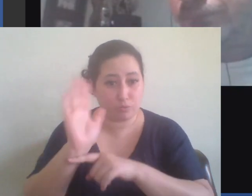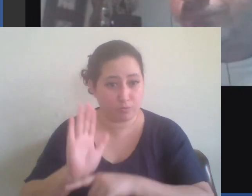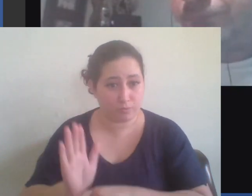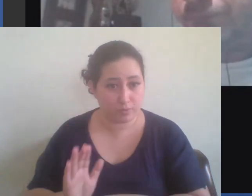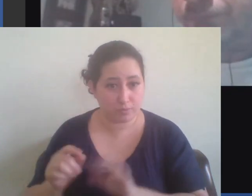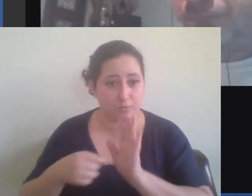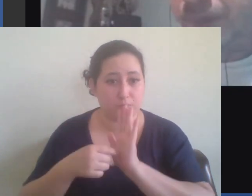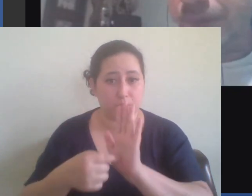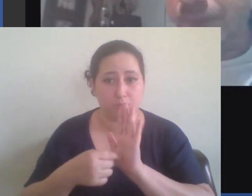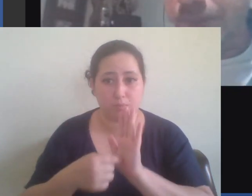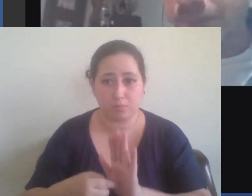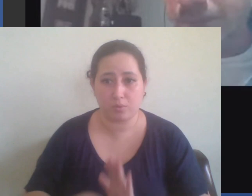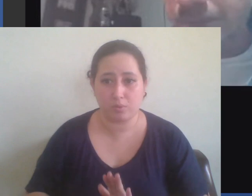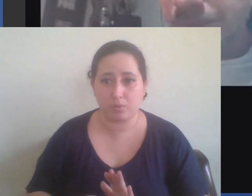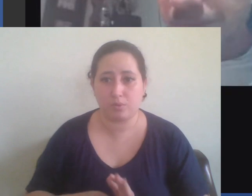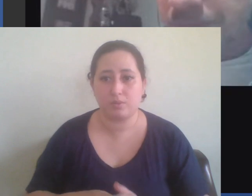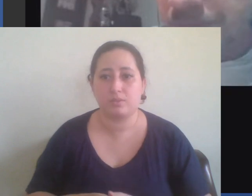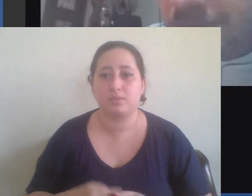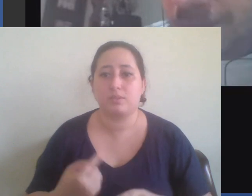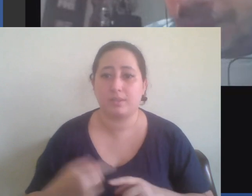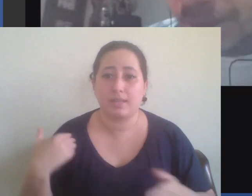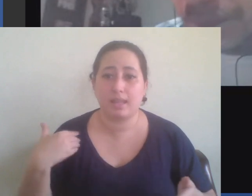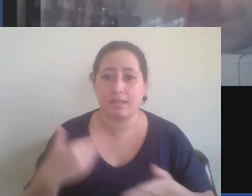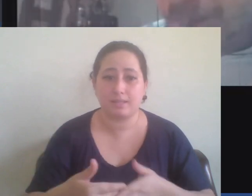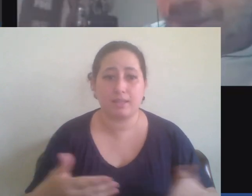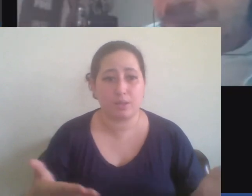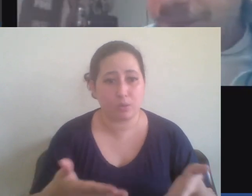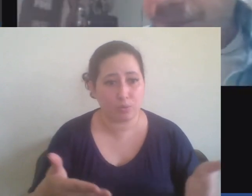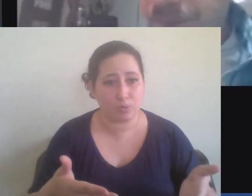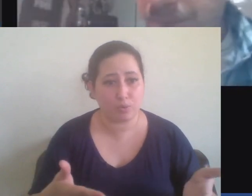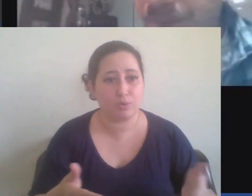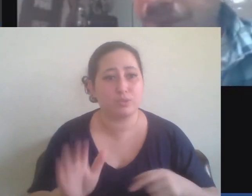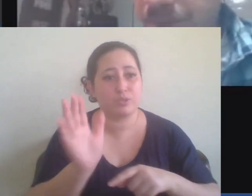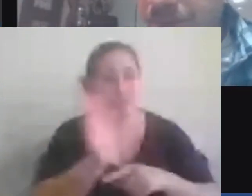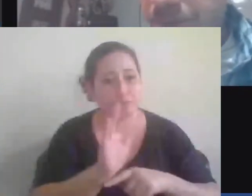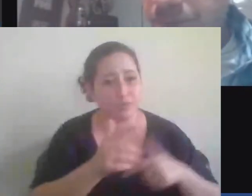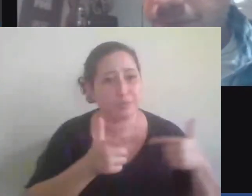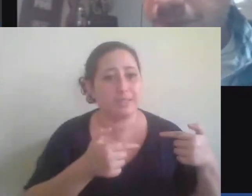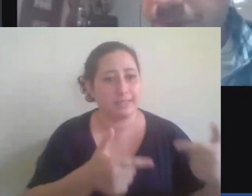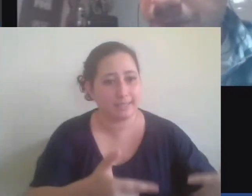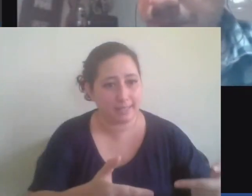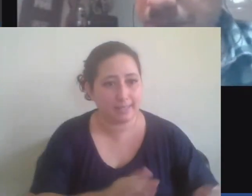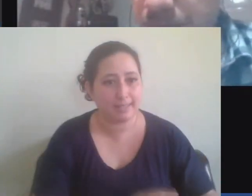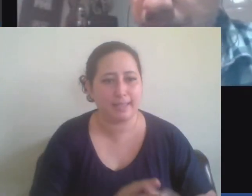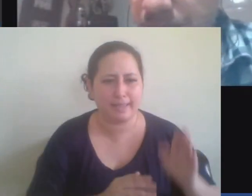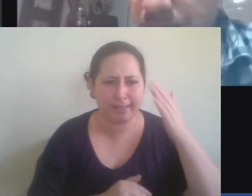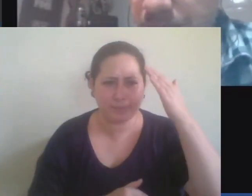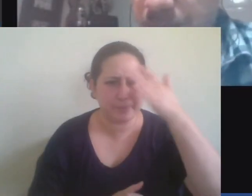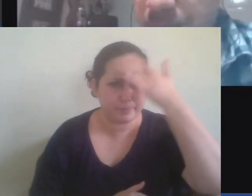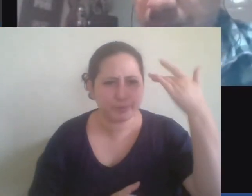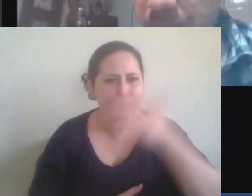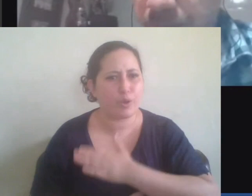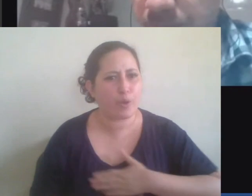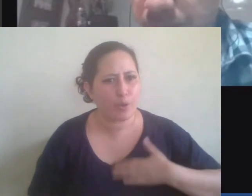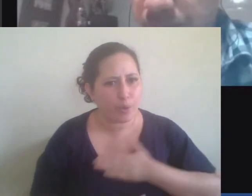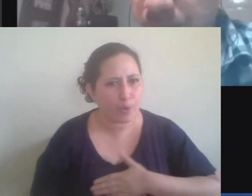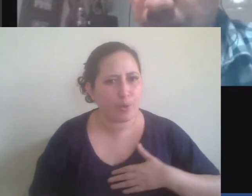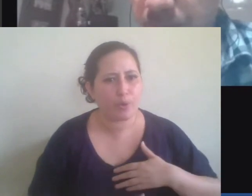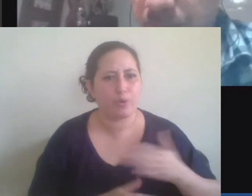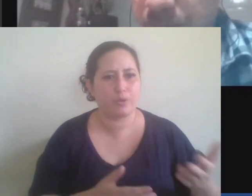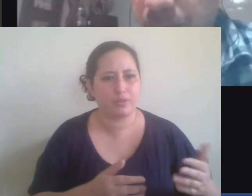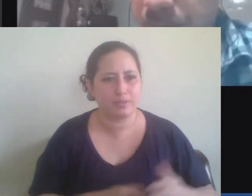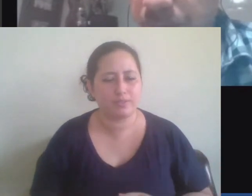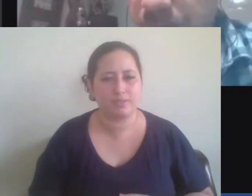muitos estão aí por aí até hoje não param de fazer sucesso esse sino de guerra e que realmente essa situação